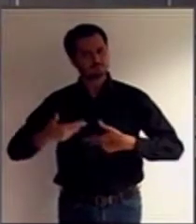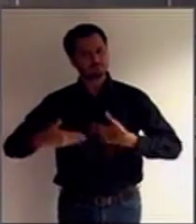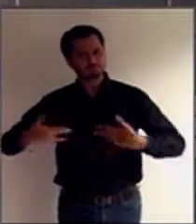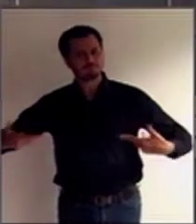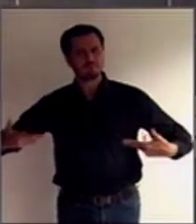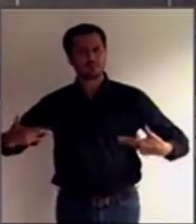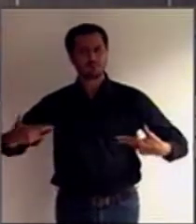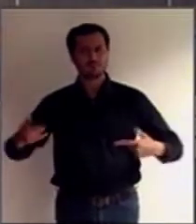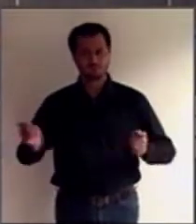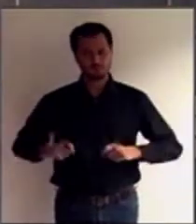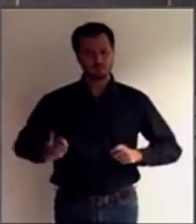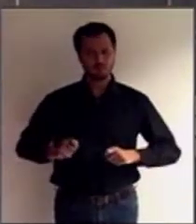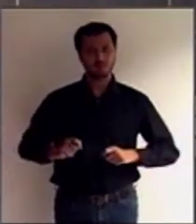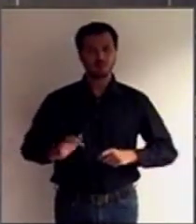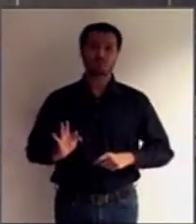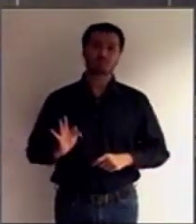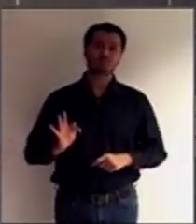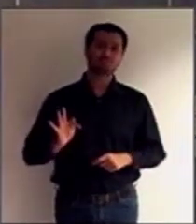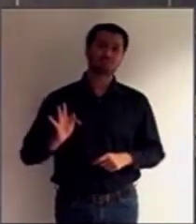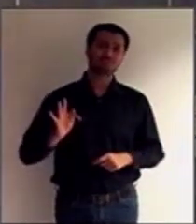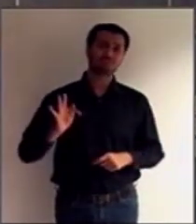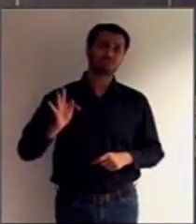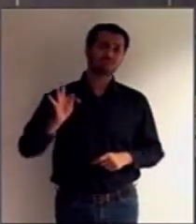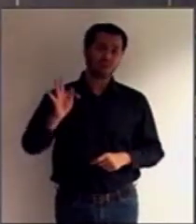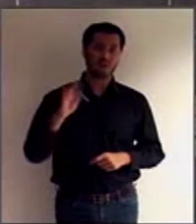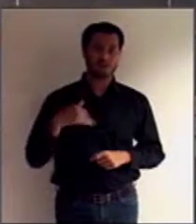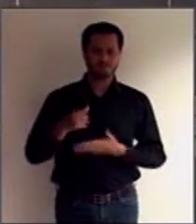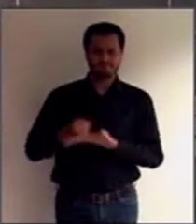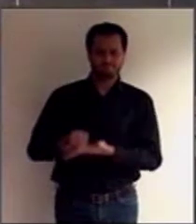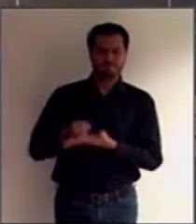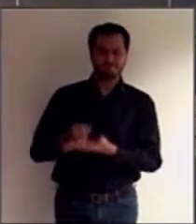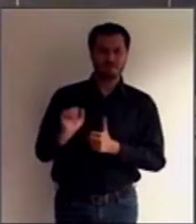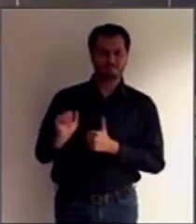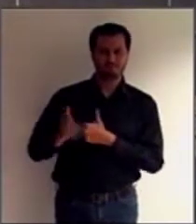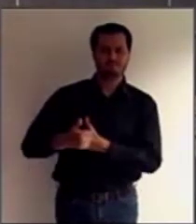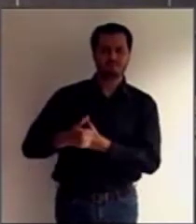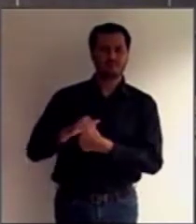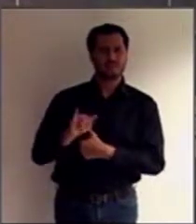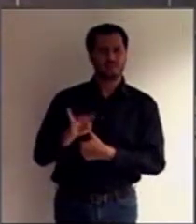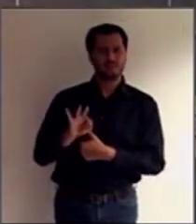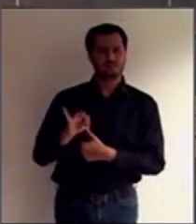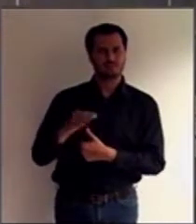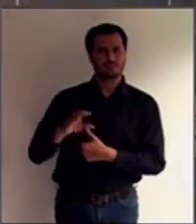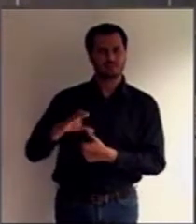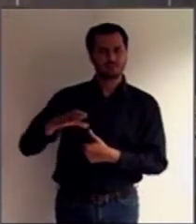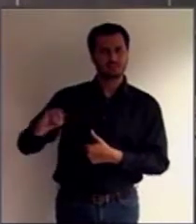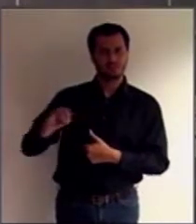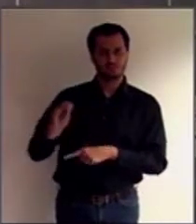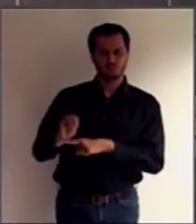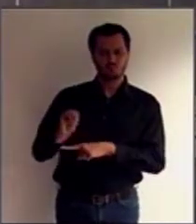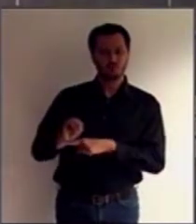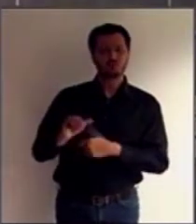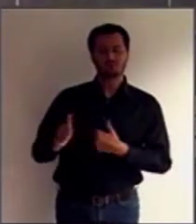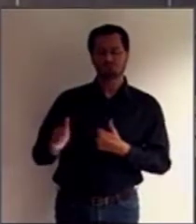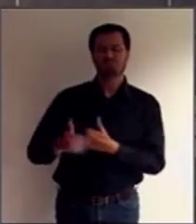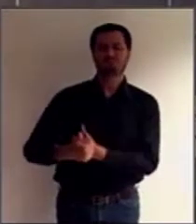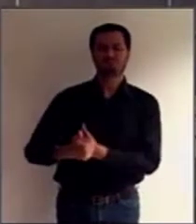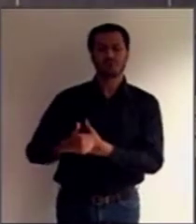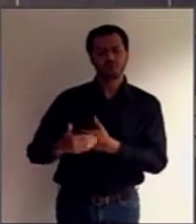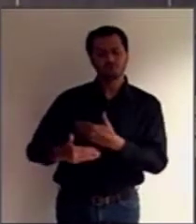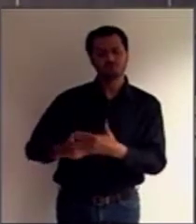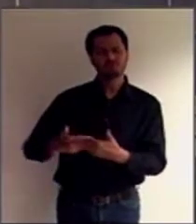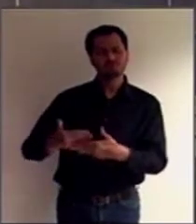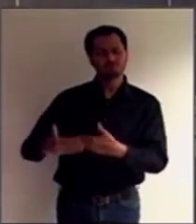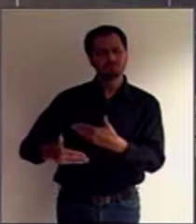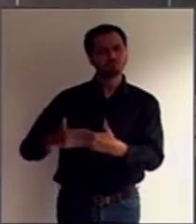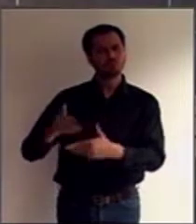diminuição da necessidade de apoio que vai ser dado pela interdição, pela curatela, pela figura dessa pessoa que